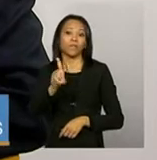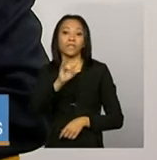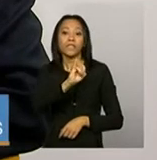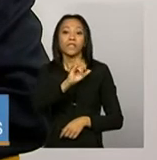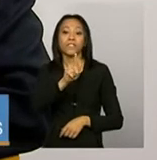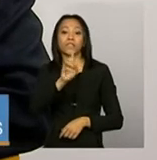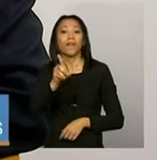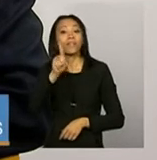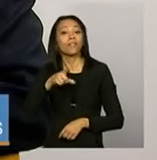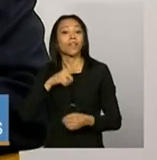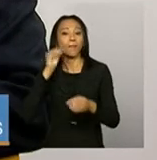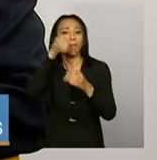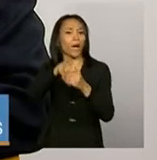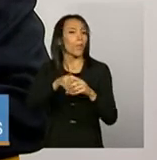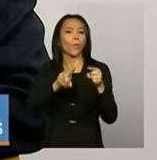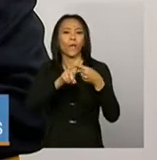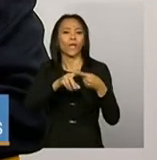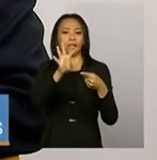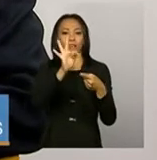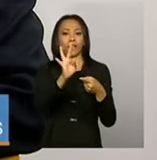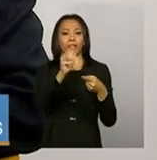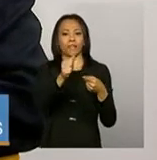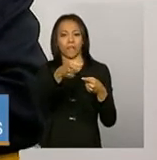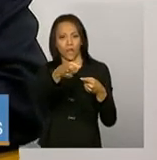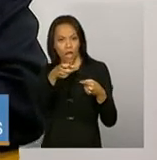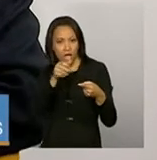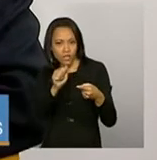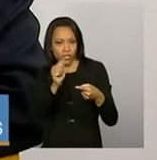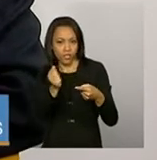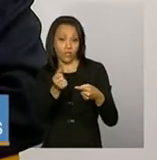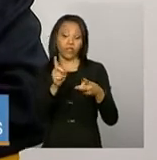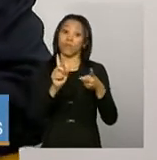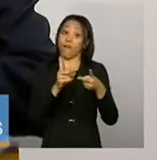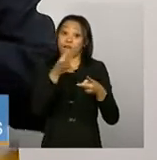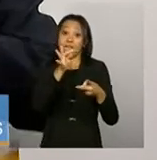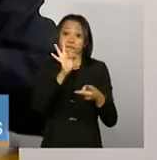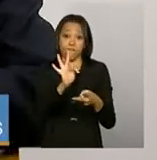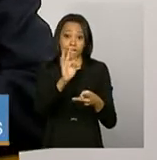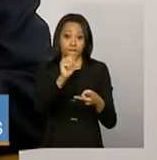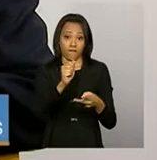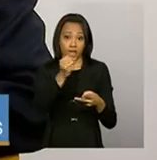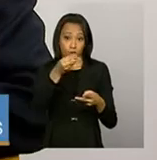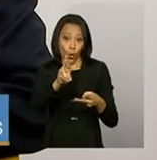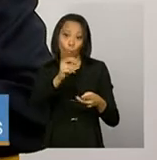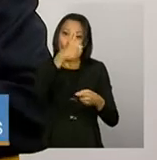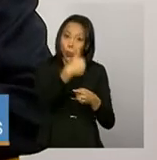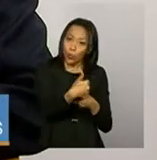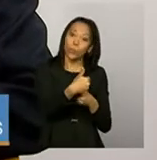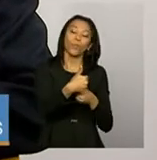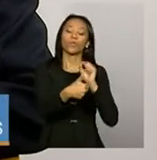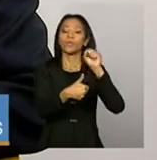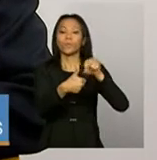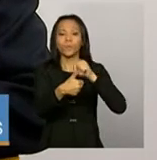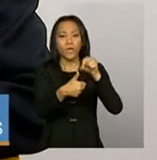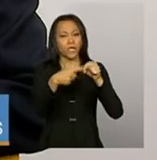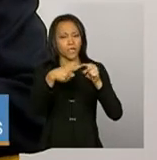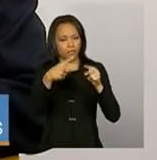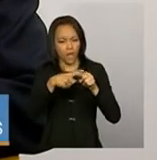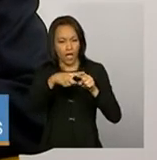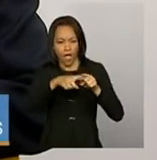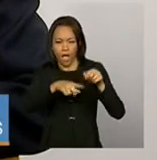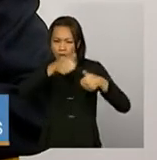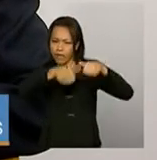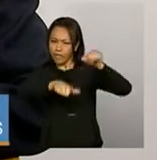taxas, é composto de fatores. Eu tenho o fator 1, que é o fator que mede o